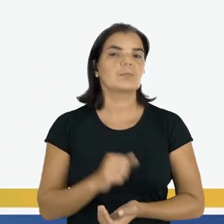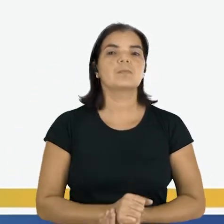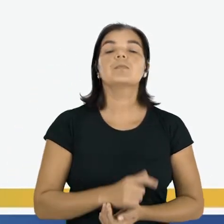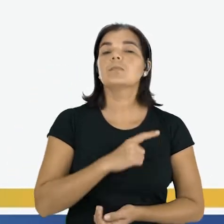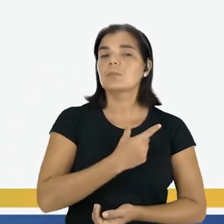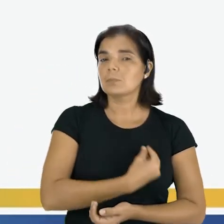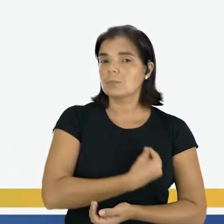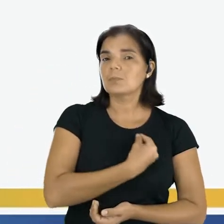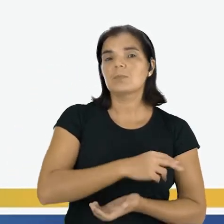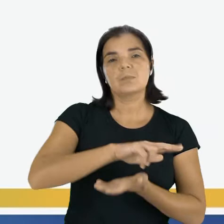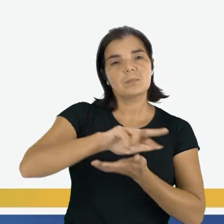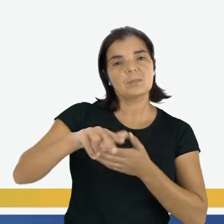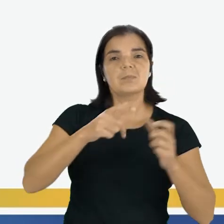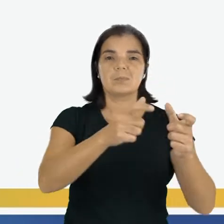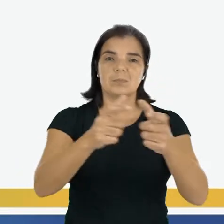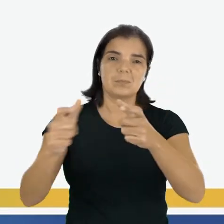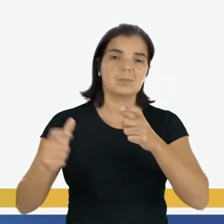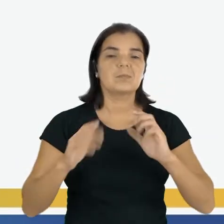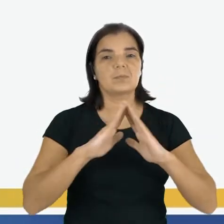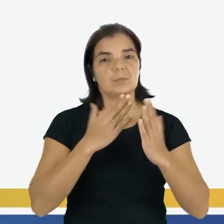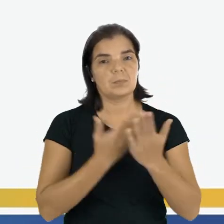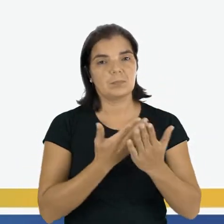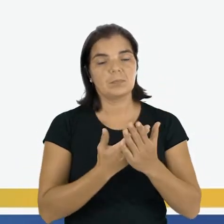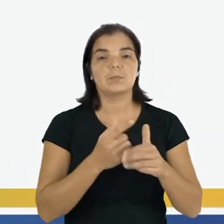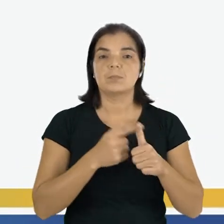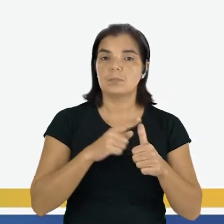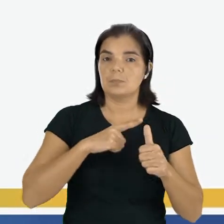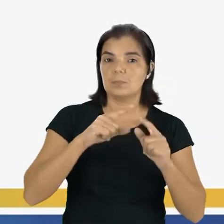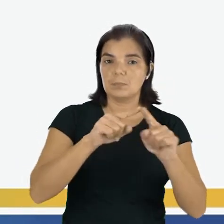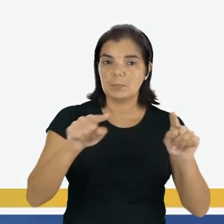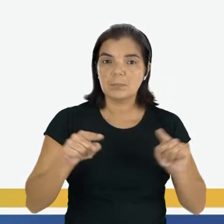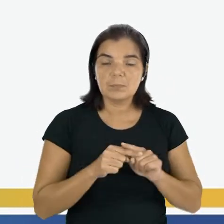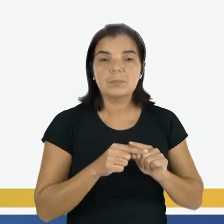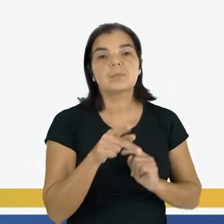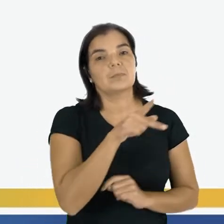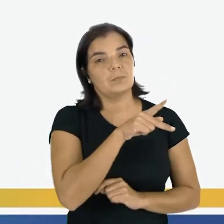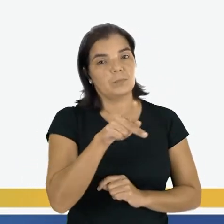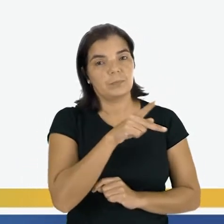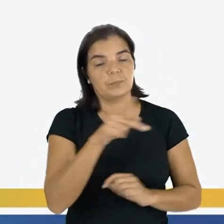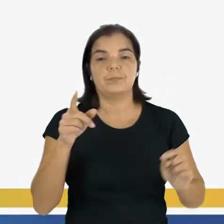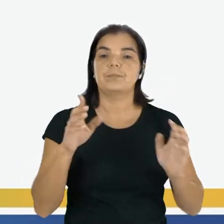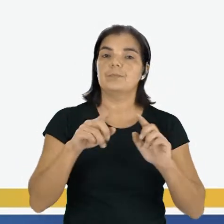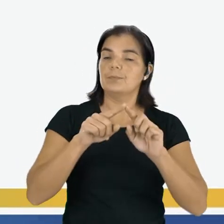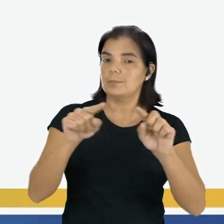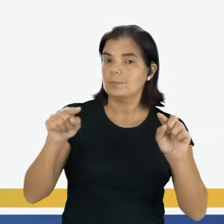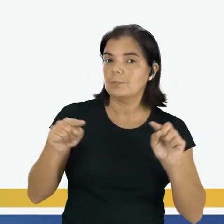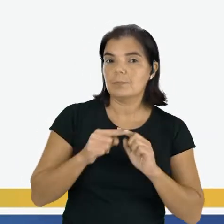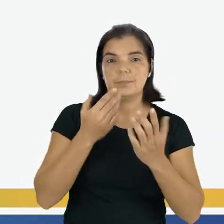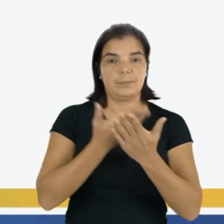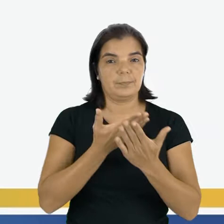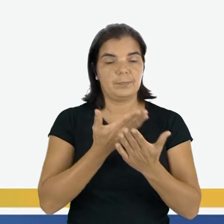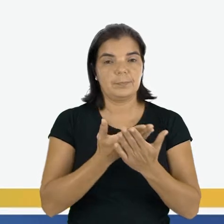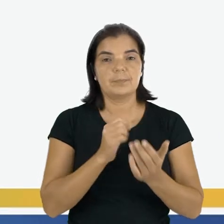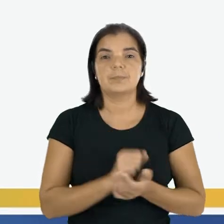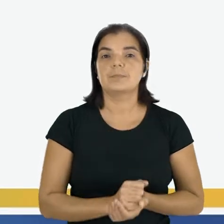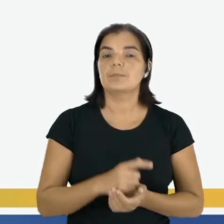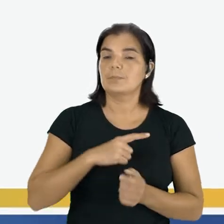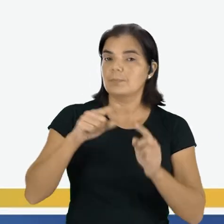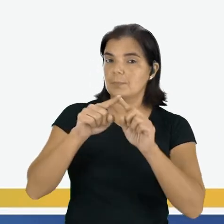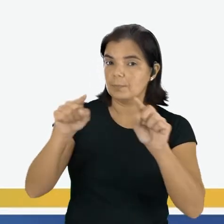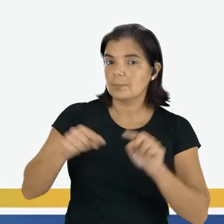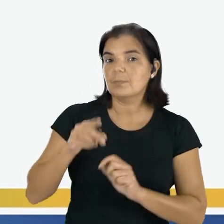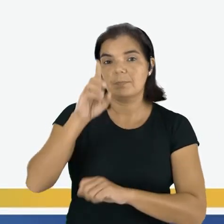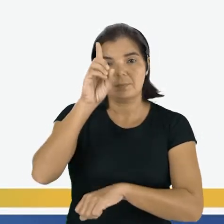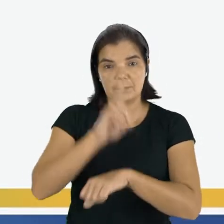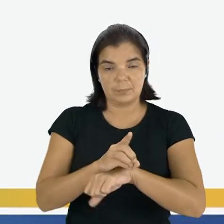Existem vários espaços na escola. Tem a sala dos professores, tem as salas de aula, tem a